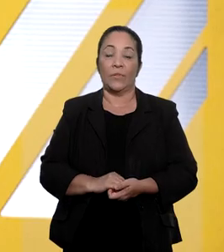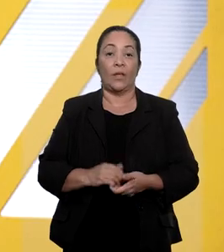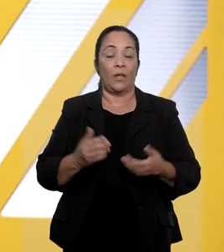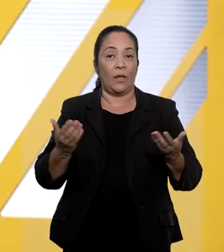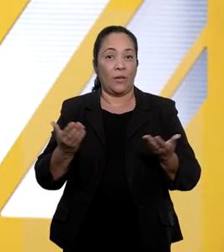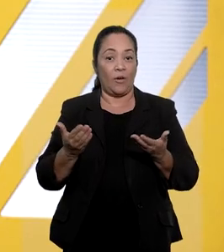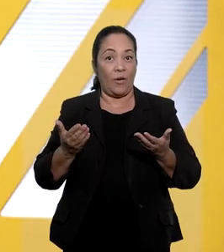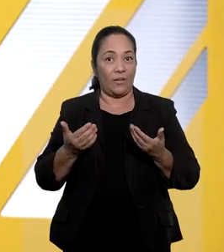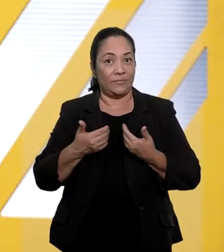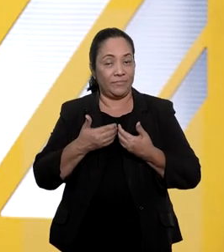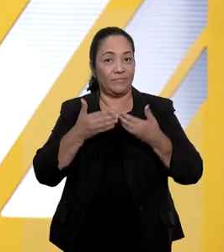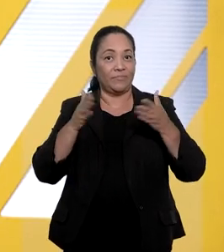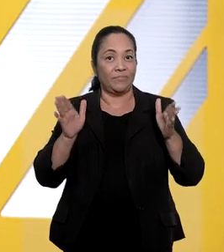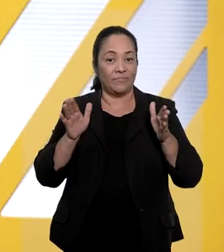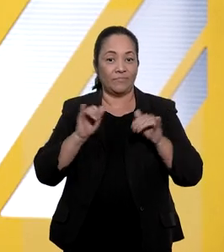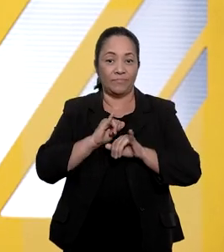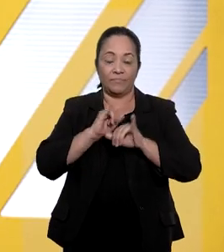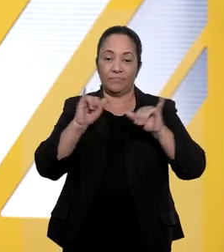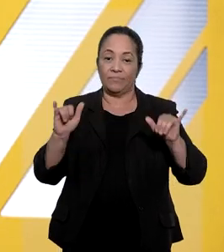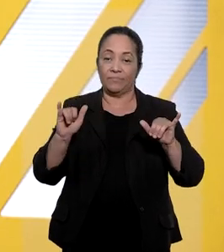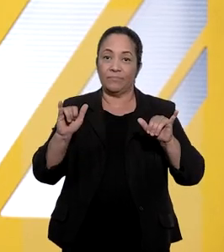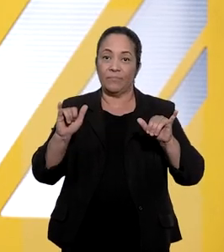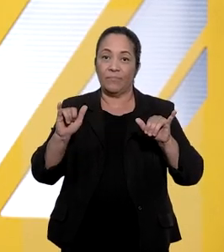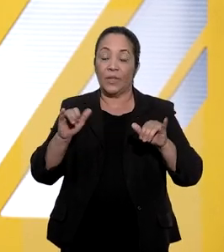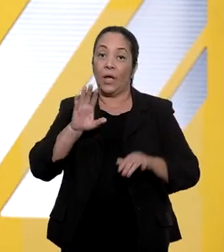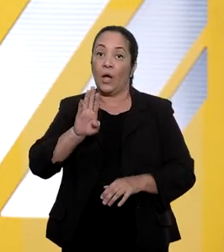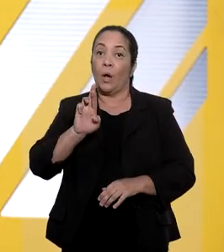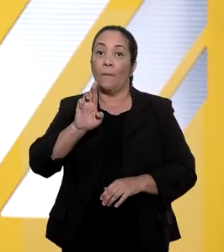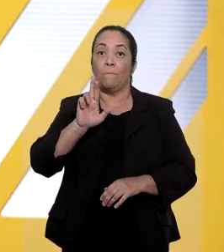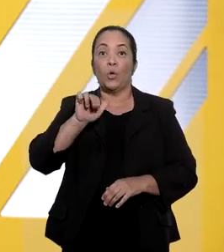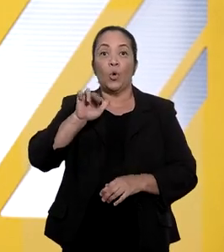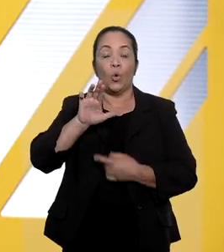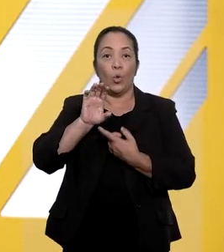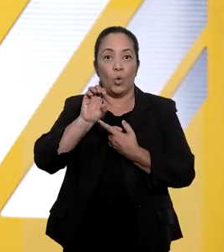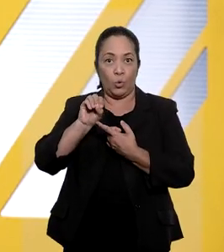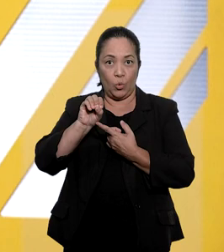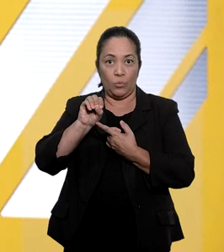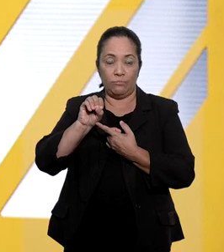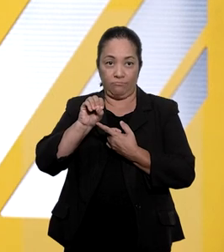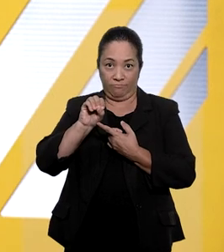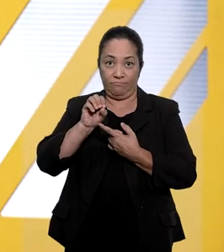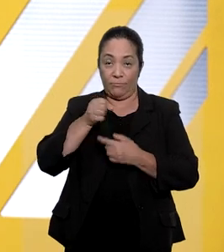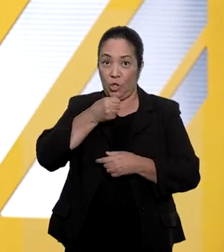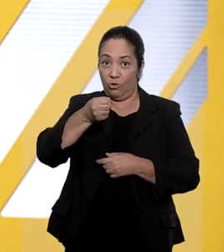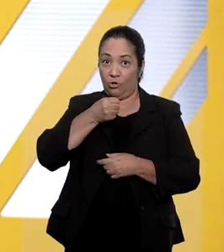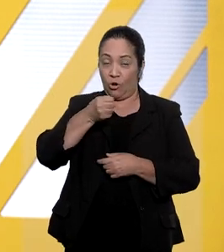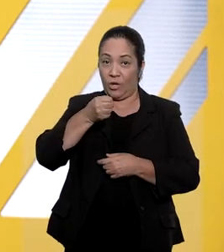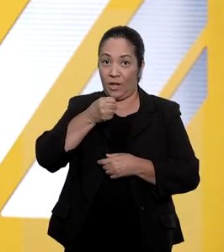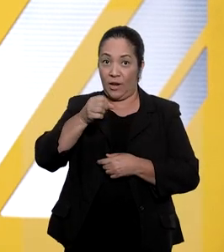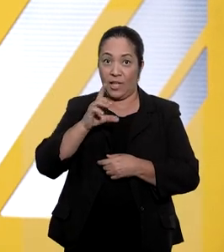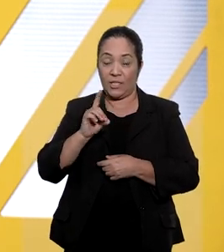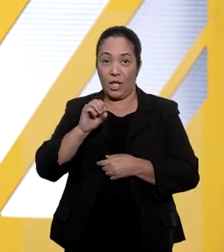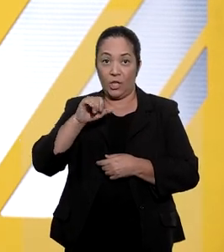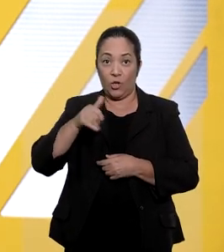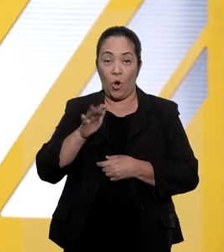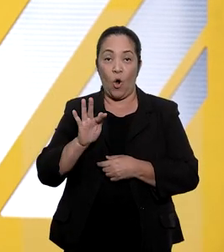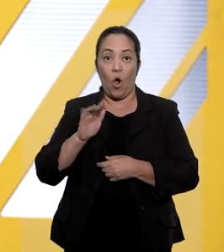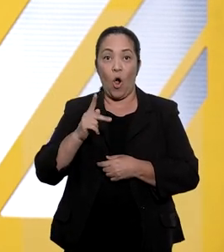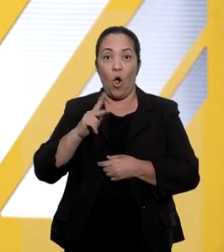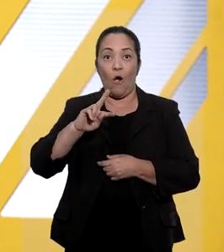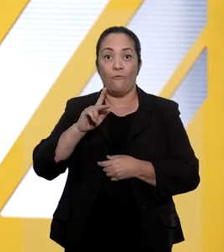E a gente abre esta edição com o caso do indigenista Bruno Pereira e o jornalista britânico Dom Filipes,